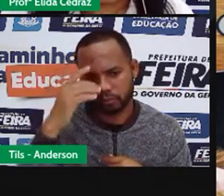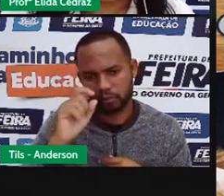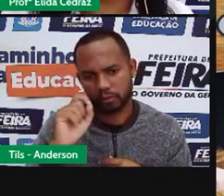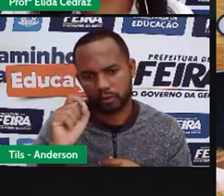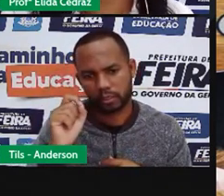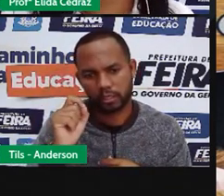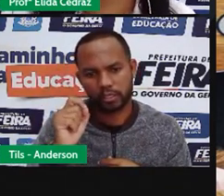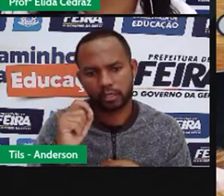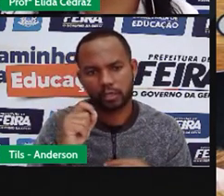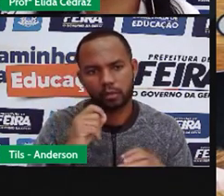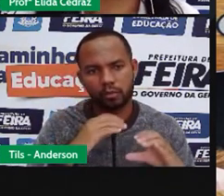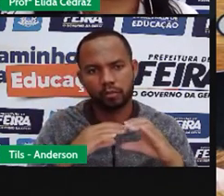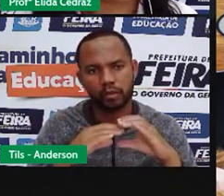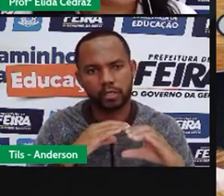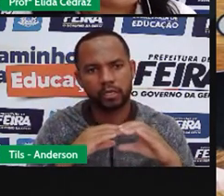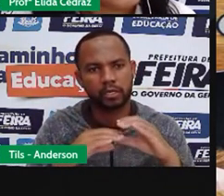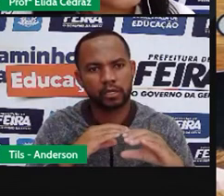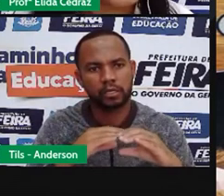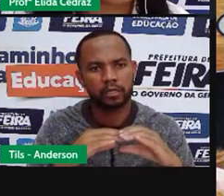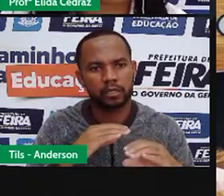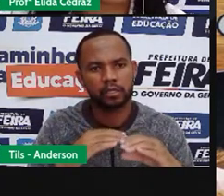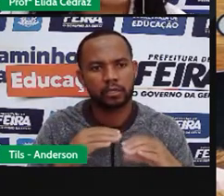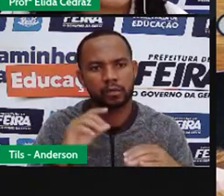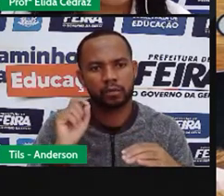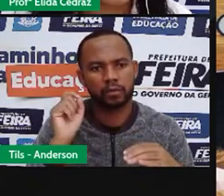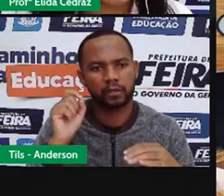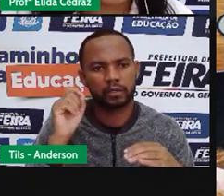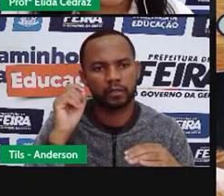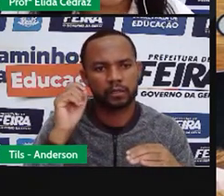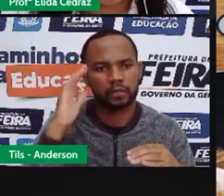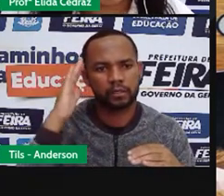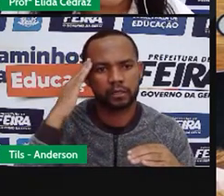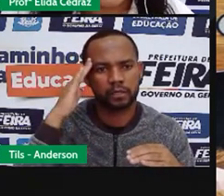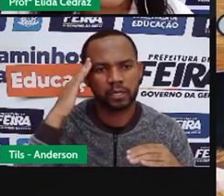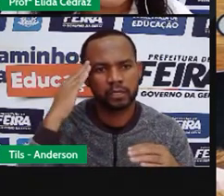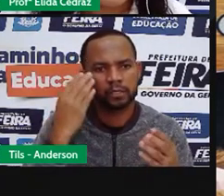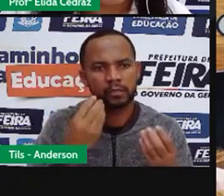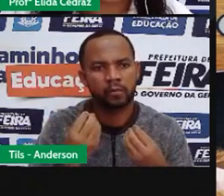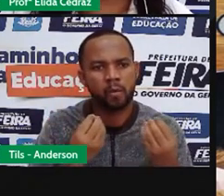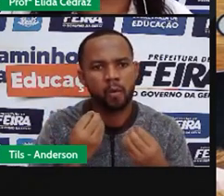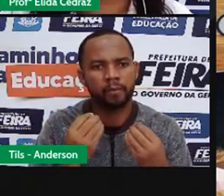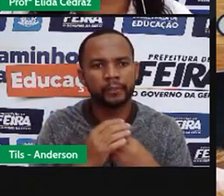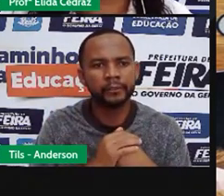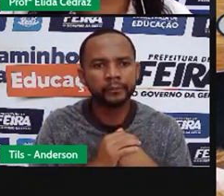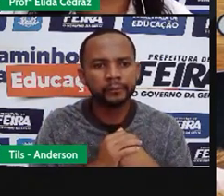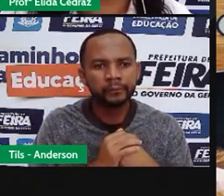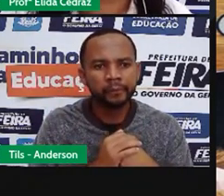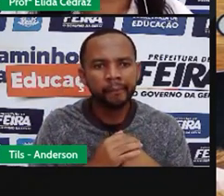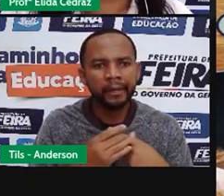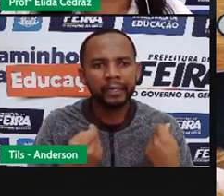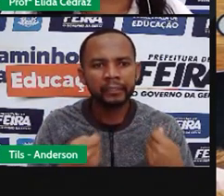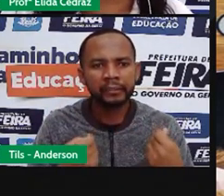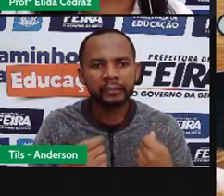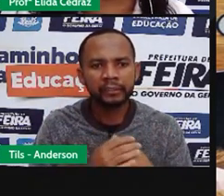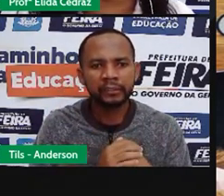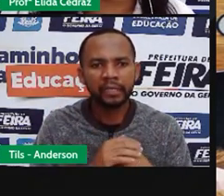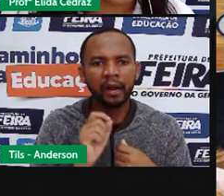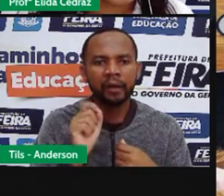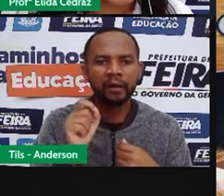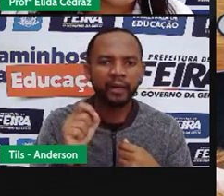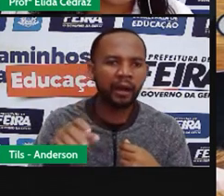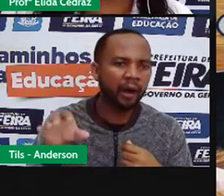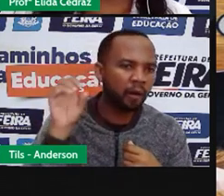o diálogo, para ser entendido, para realmente ser comunicação, é necessário que quem